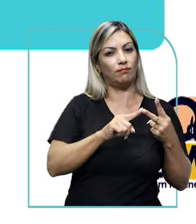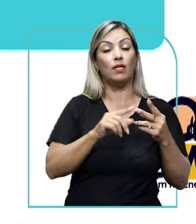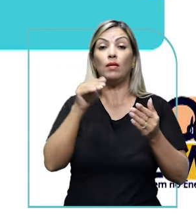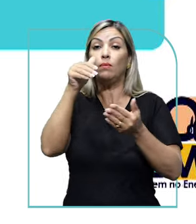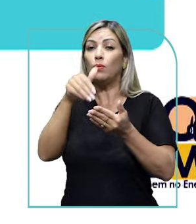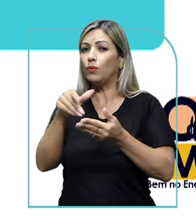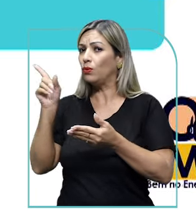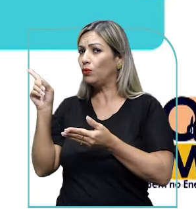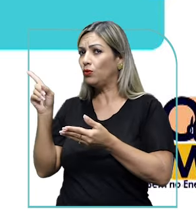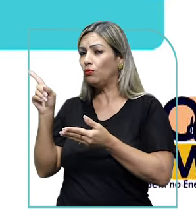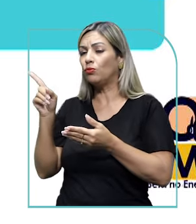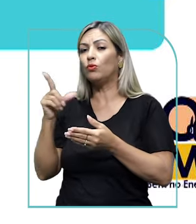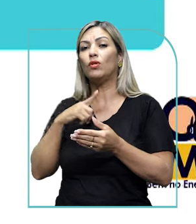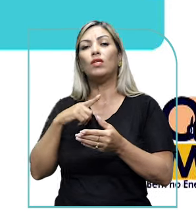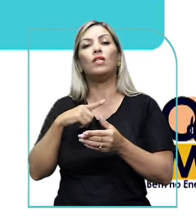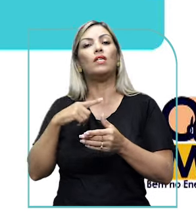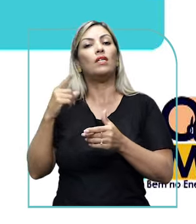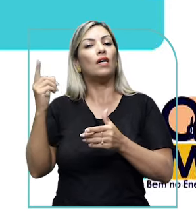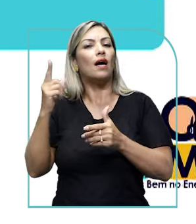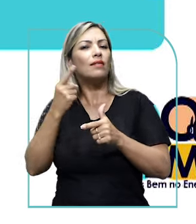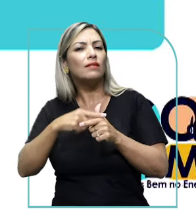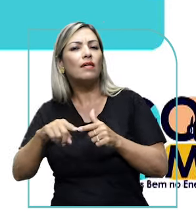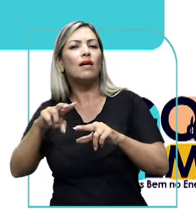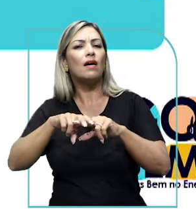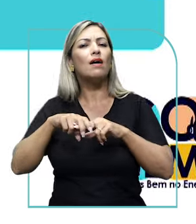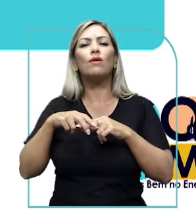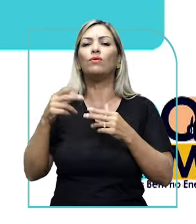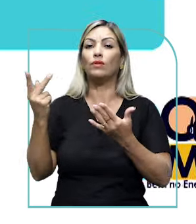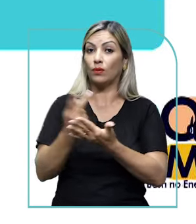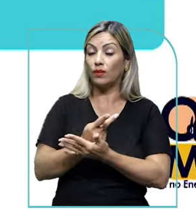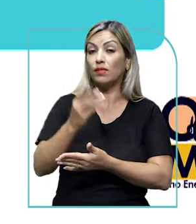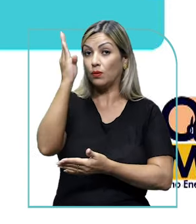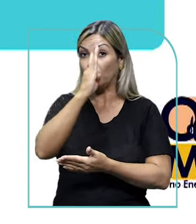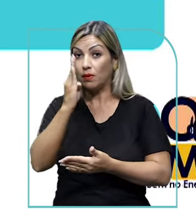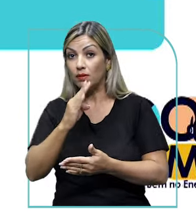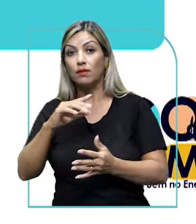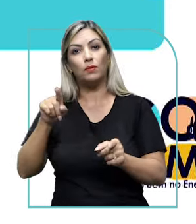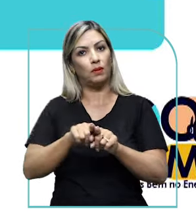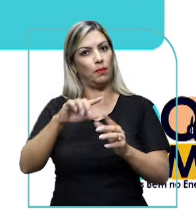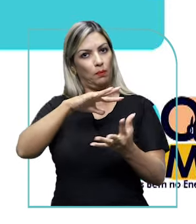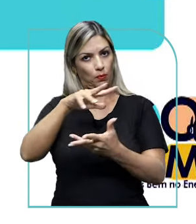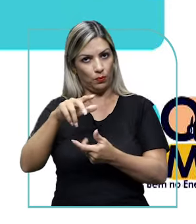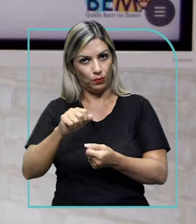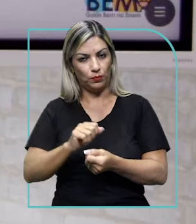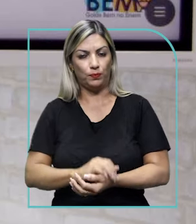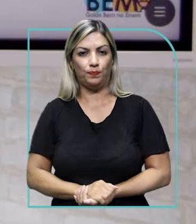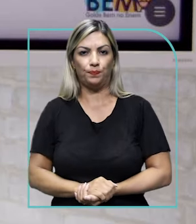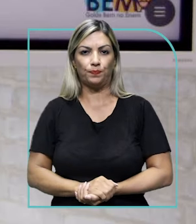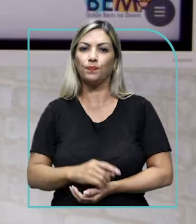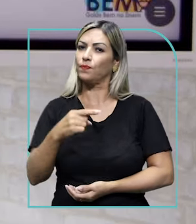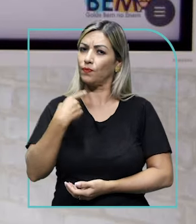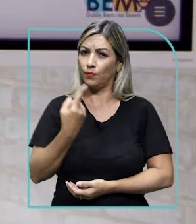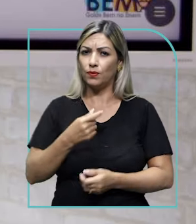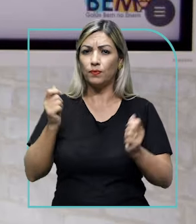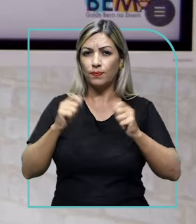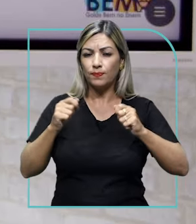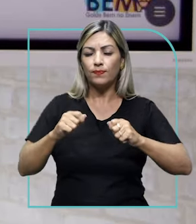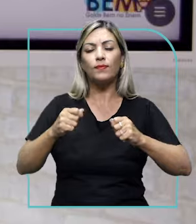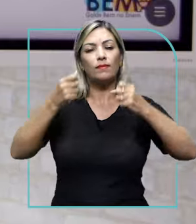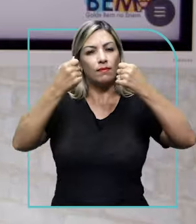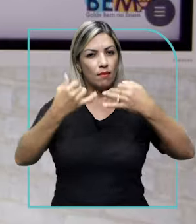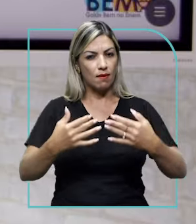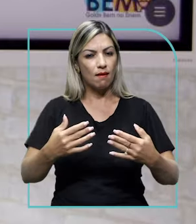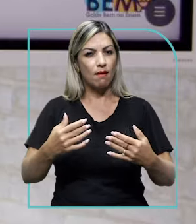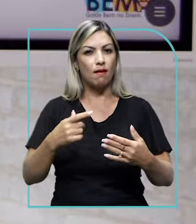por último, os efeitos que a pandemia trouxe para o Brasil e para o mundo. Nós podemos falar um pouco dos